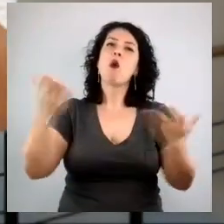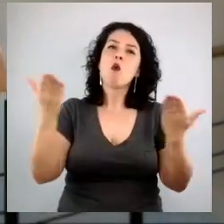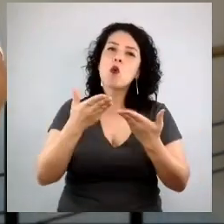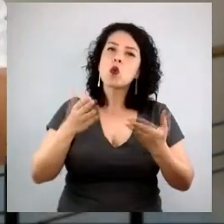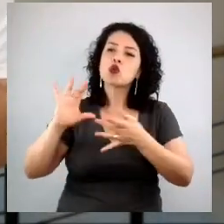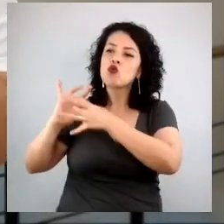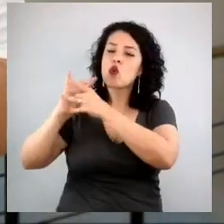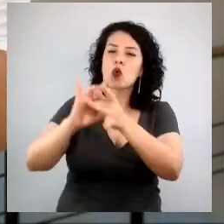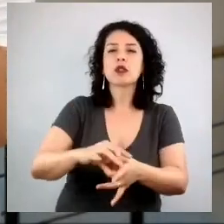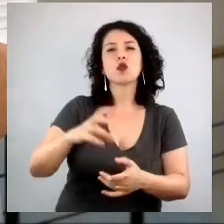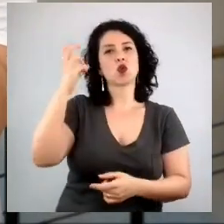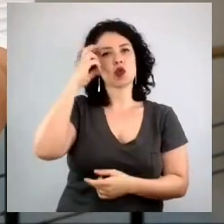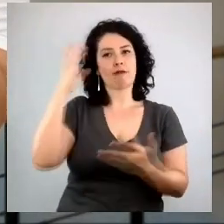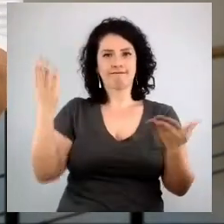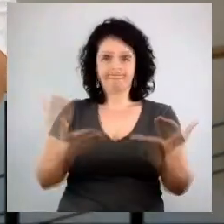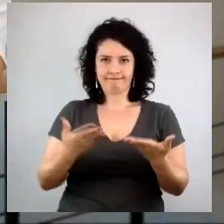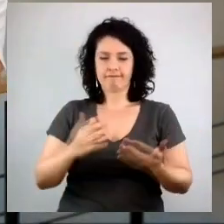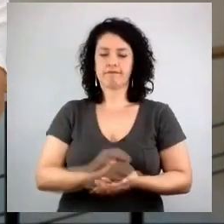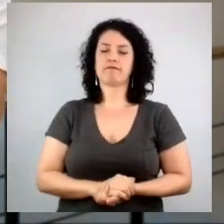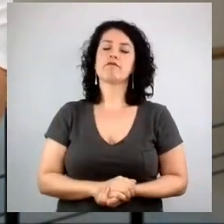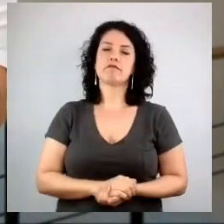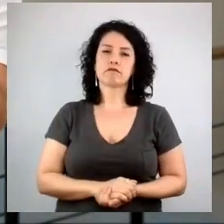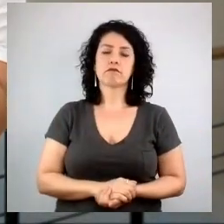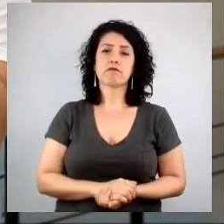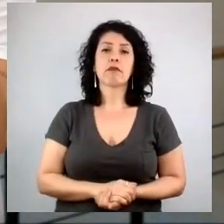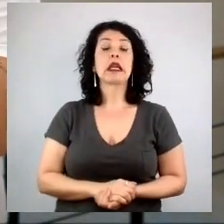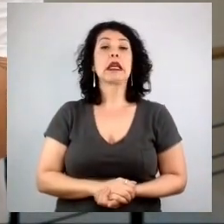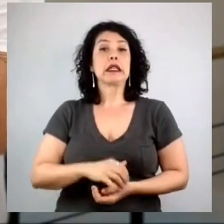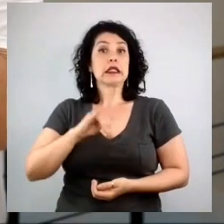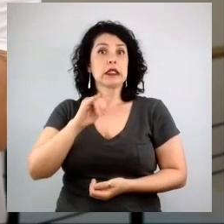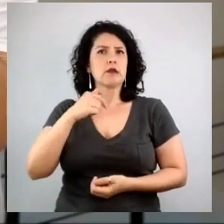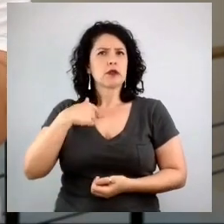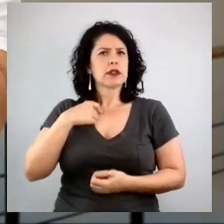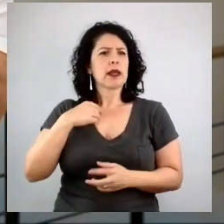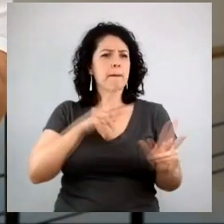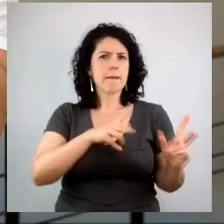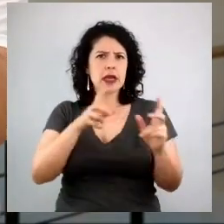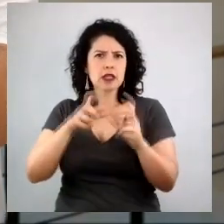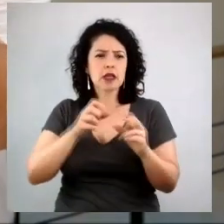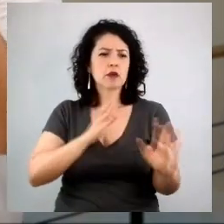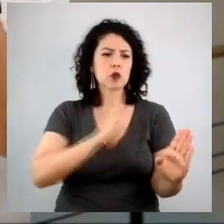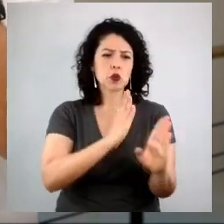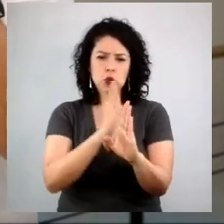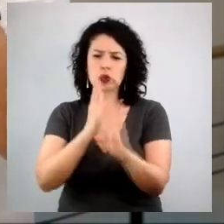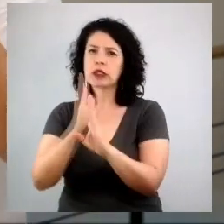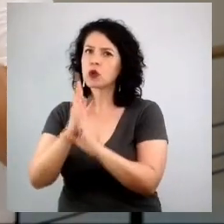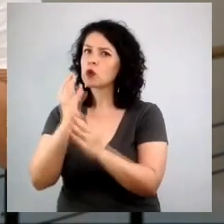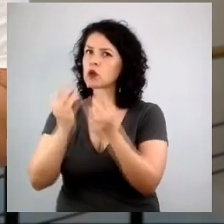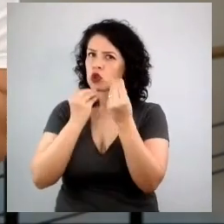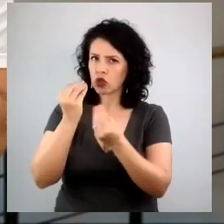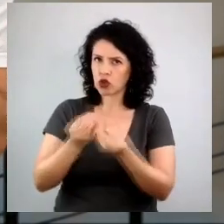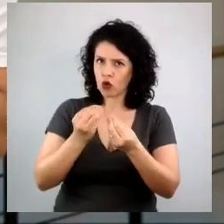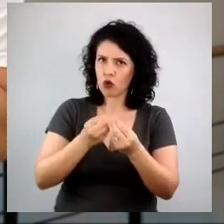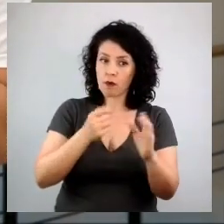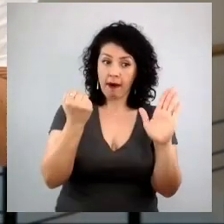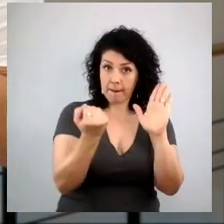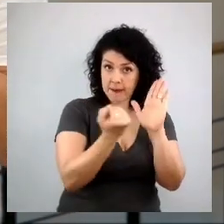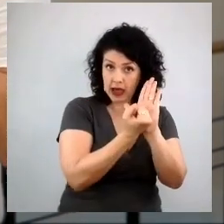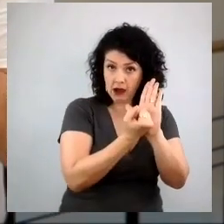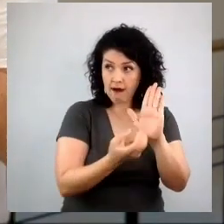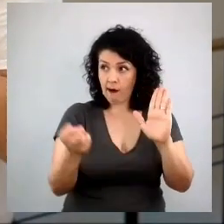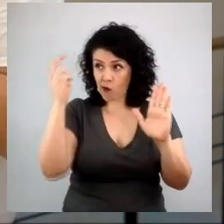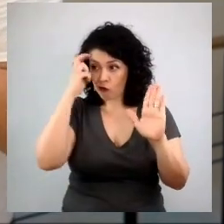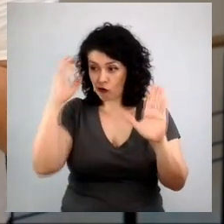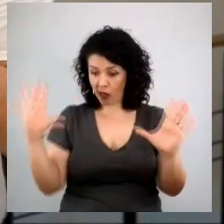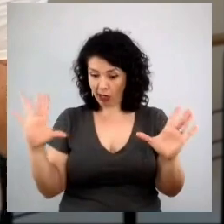vez que você encontra esses espaços de interseção, em que a marca e a cultura, a